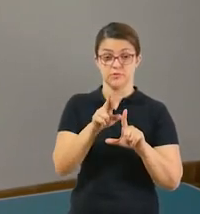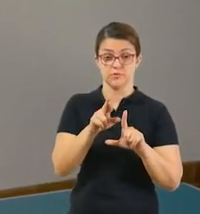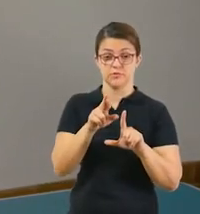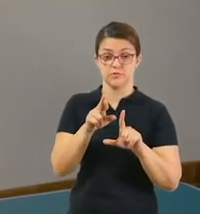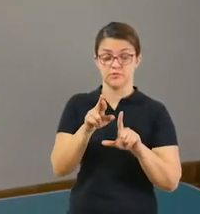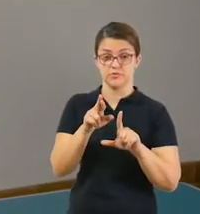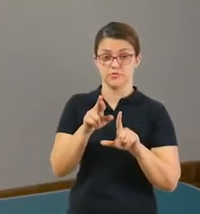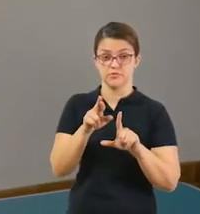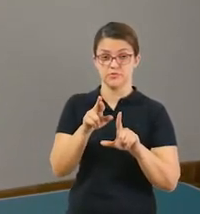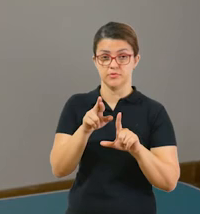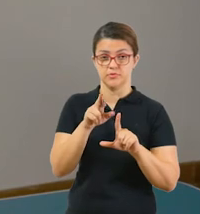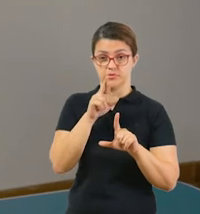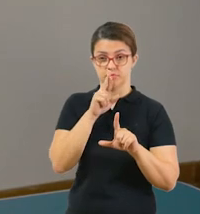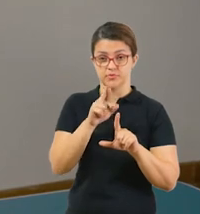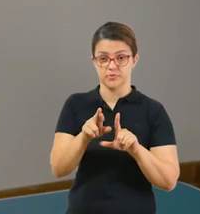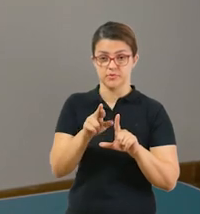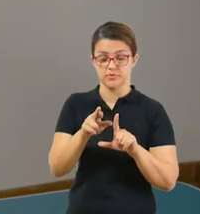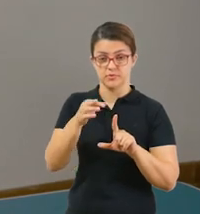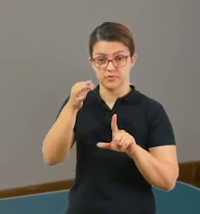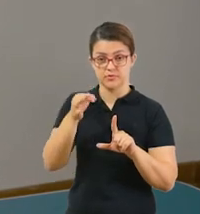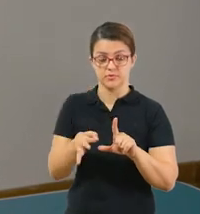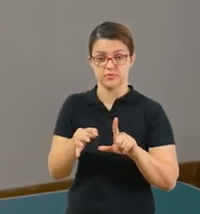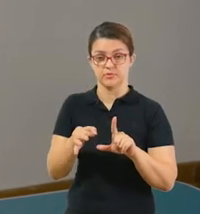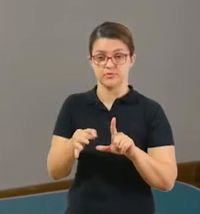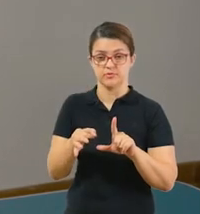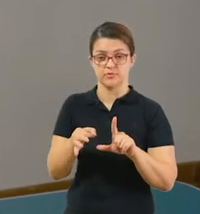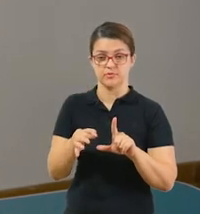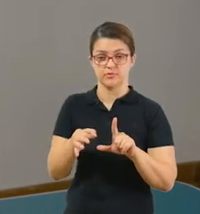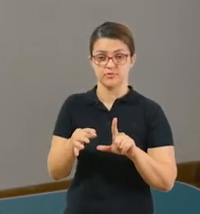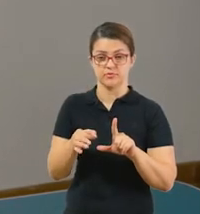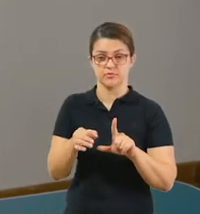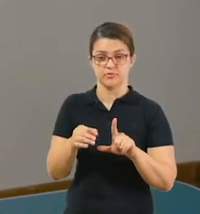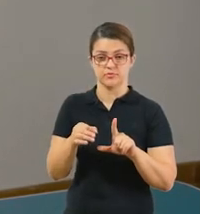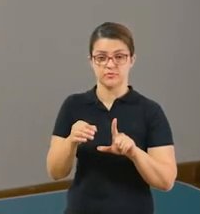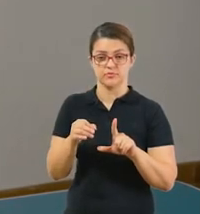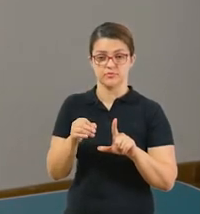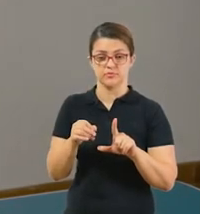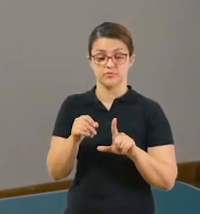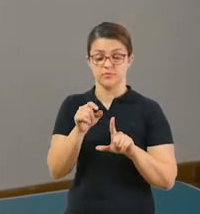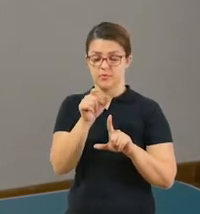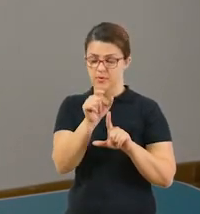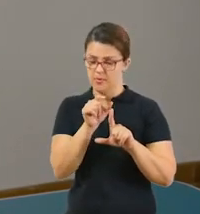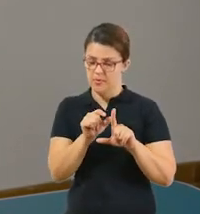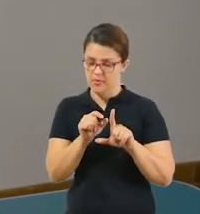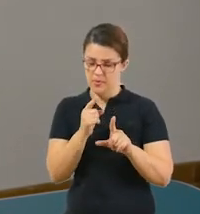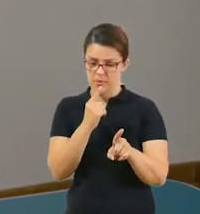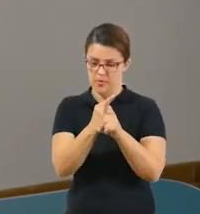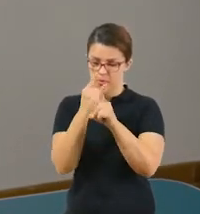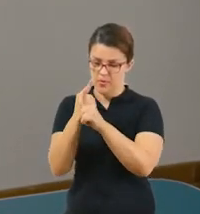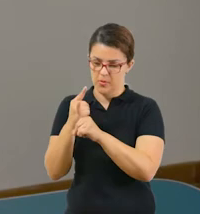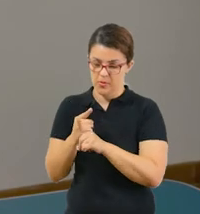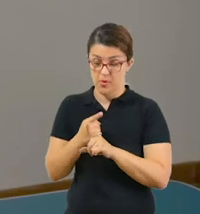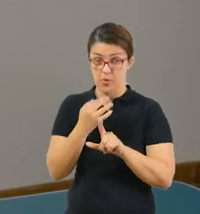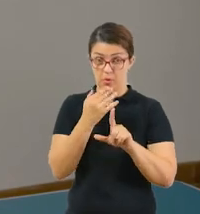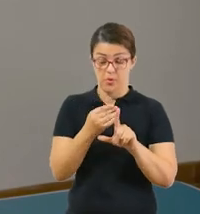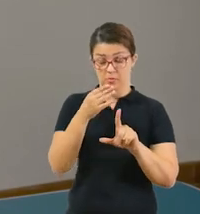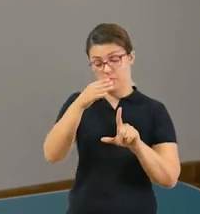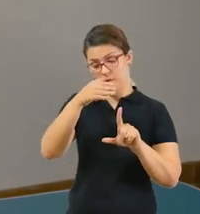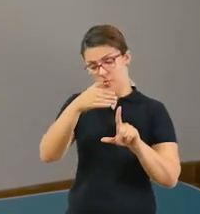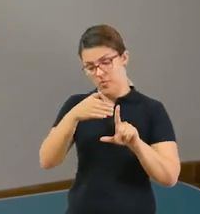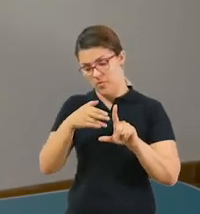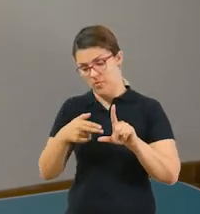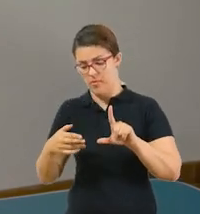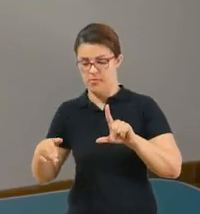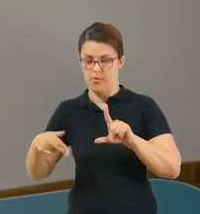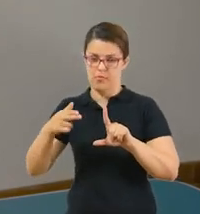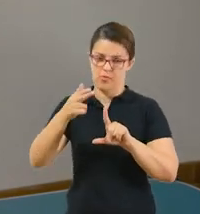apontando para vocês, para chegarem à resposta correta, tá? Aqui vocês vão fazendo um por um e aí vocês vão pintando. Aí vai